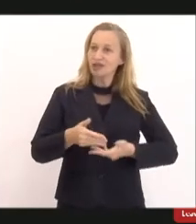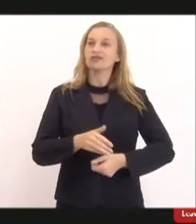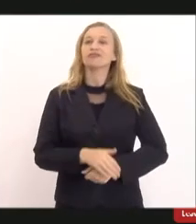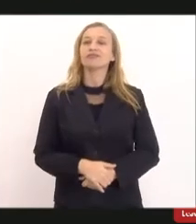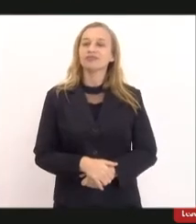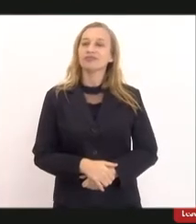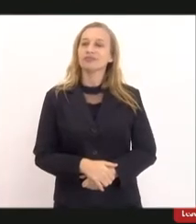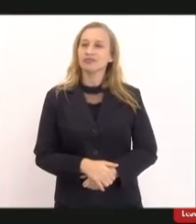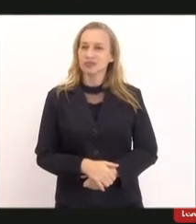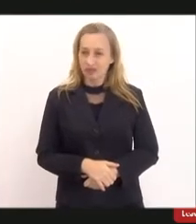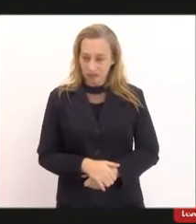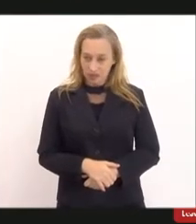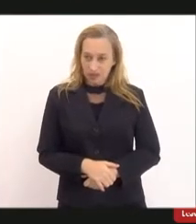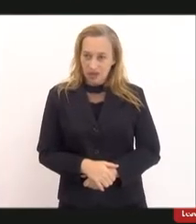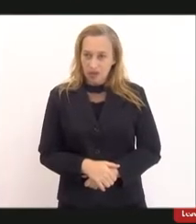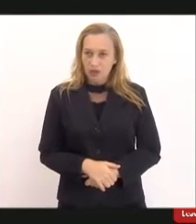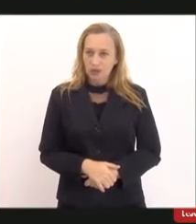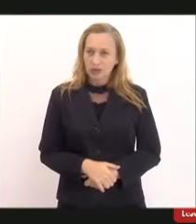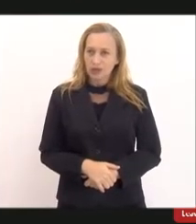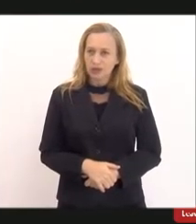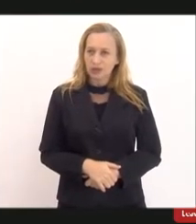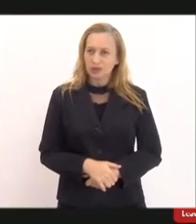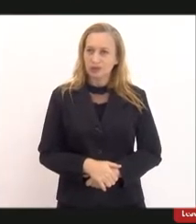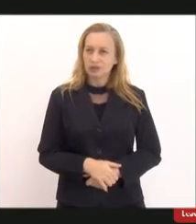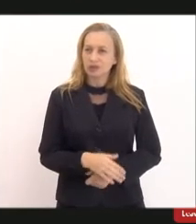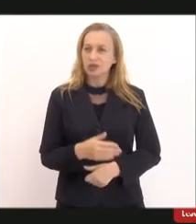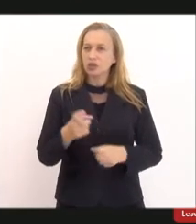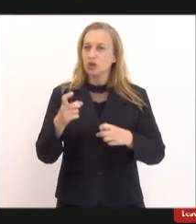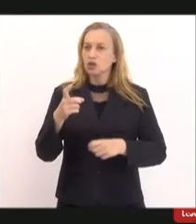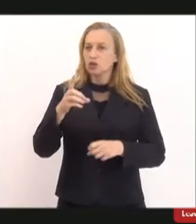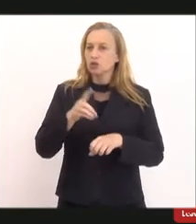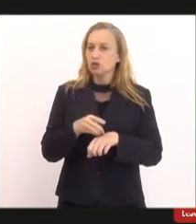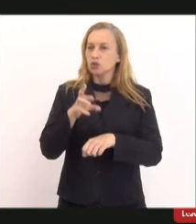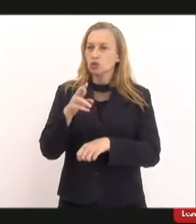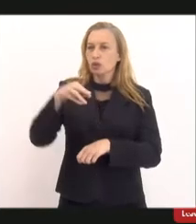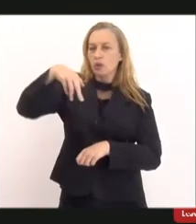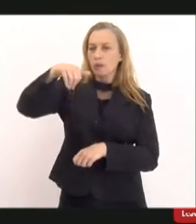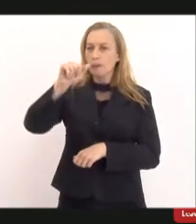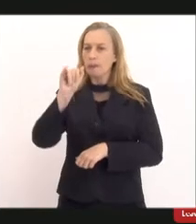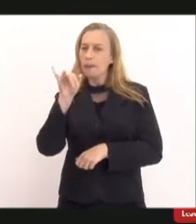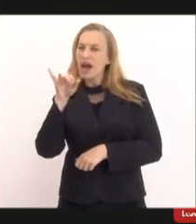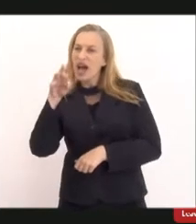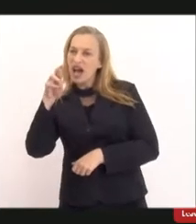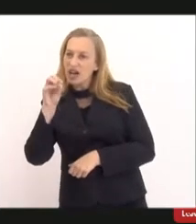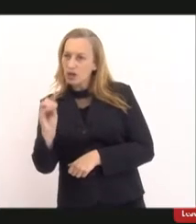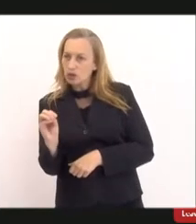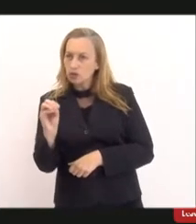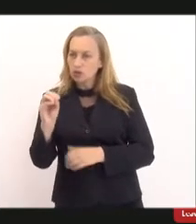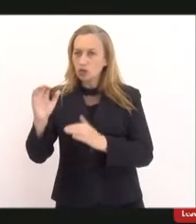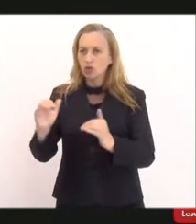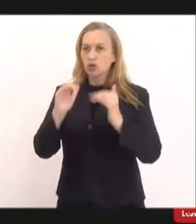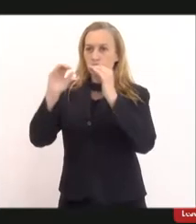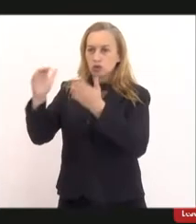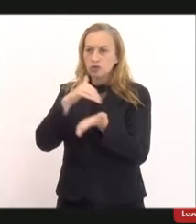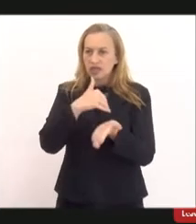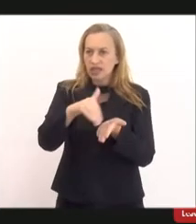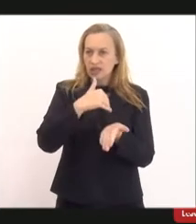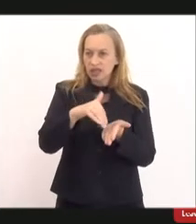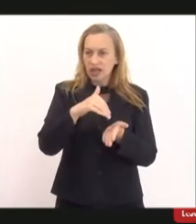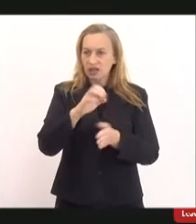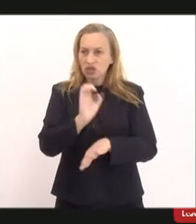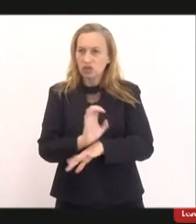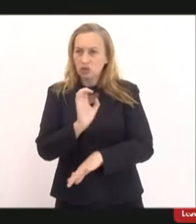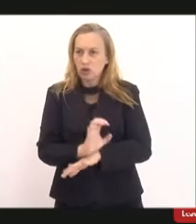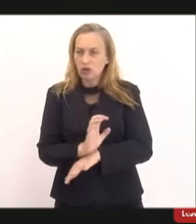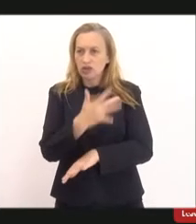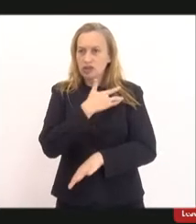o nosso querido doutor Mário Sérgio, ele é subsecretário estadual